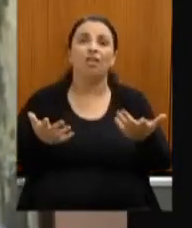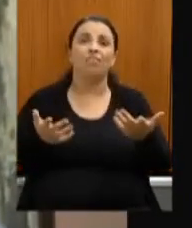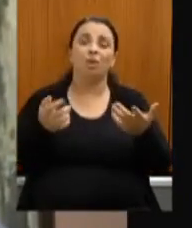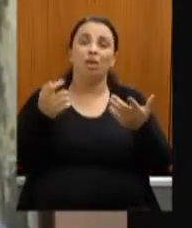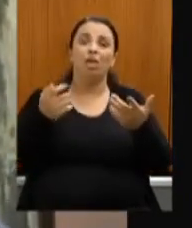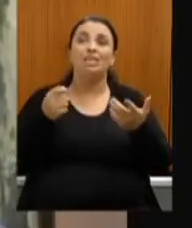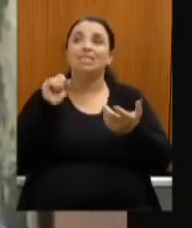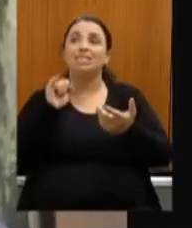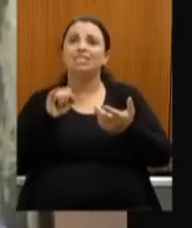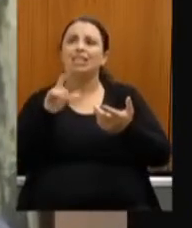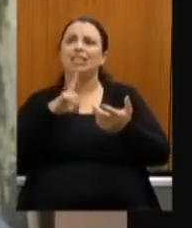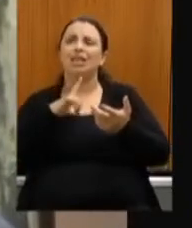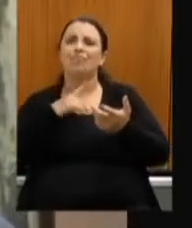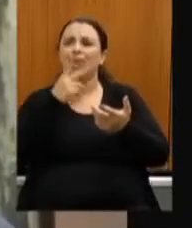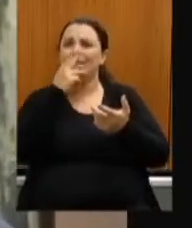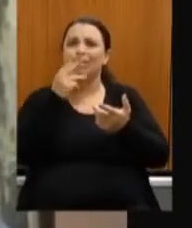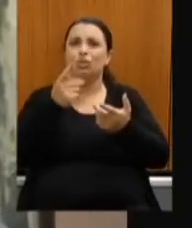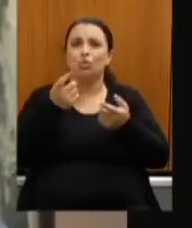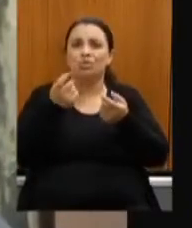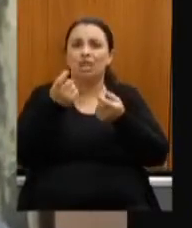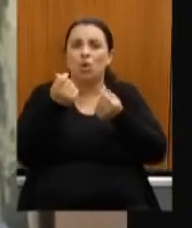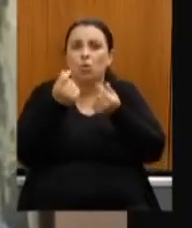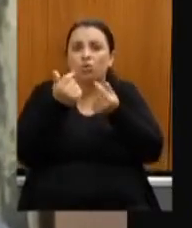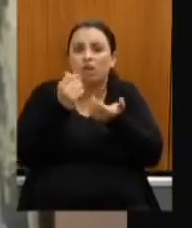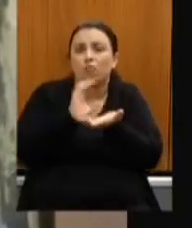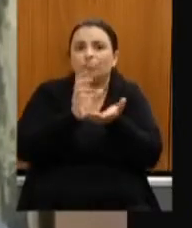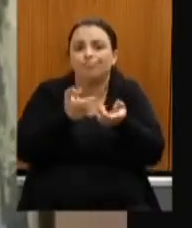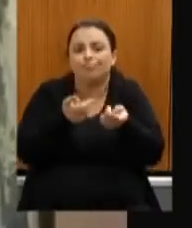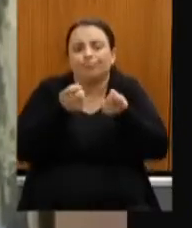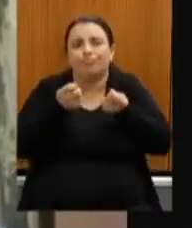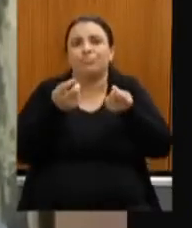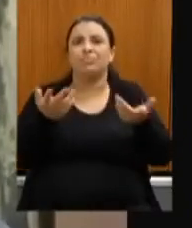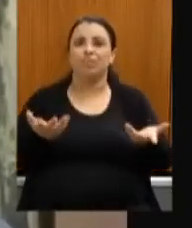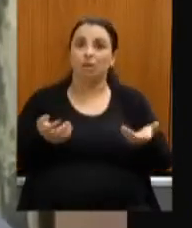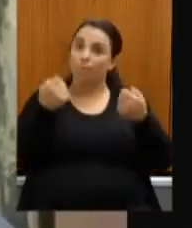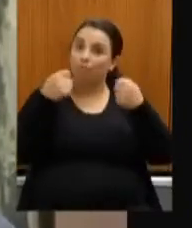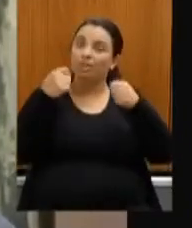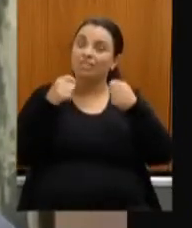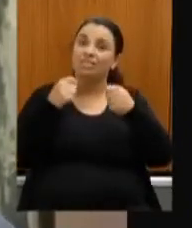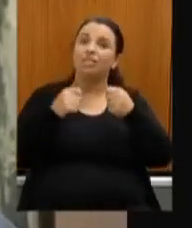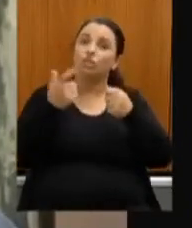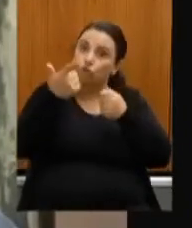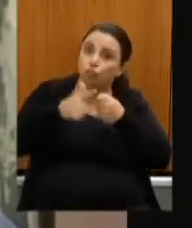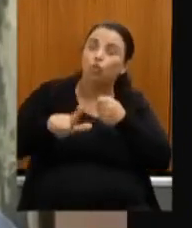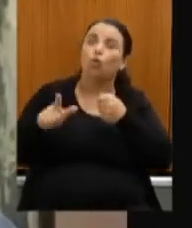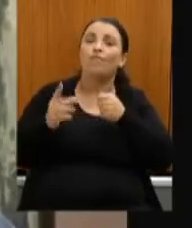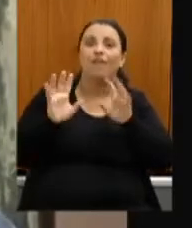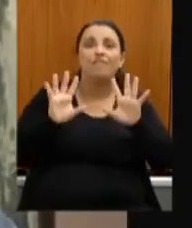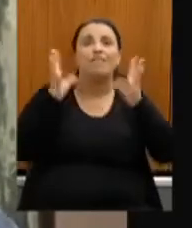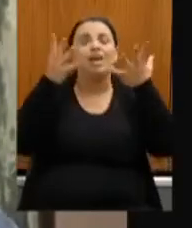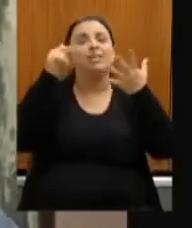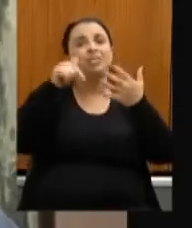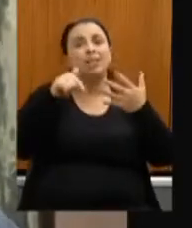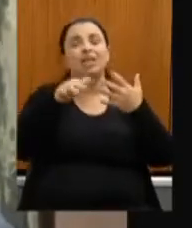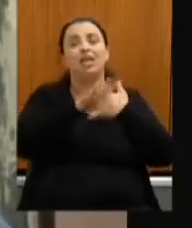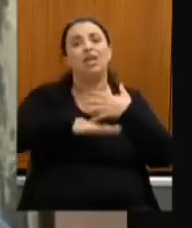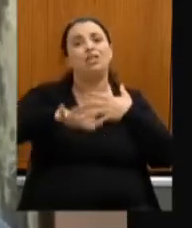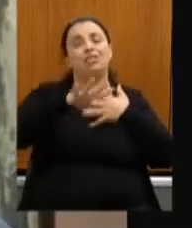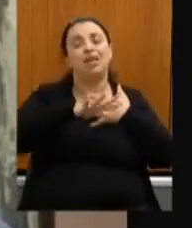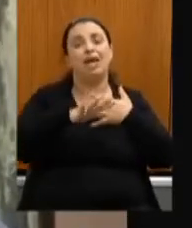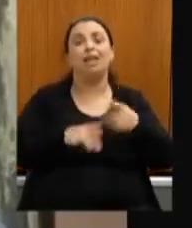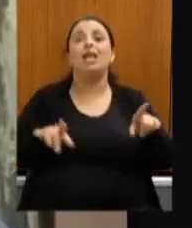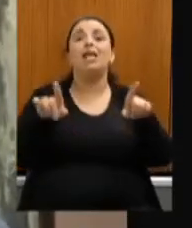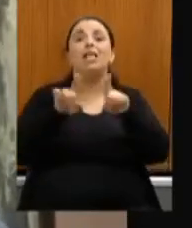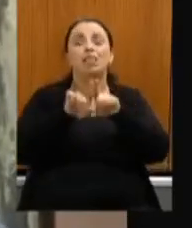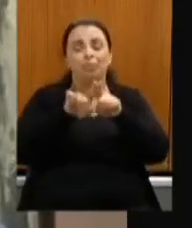governo do estado e nós temos que incentivar a festa do piqui aqui para terminar meu caro do boço eu queria falar da carne de stol de